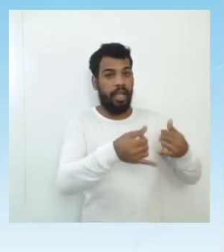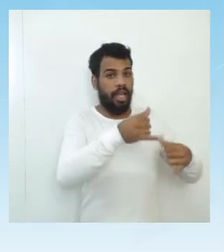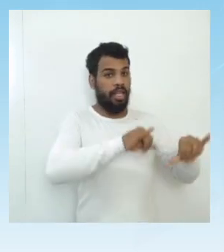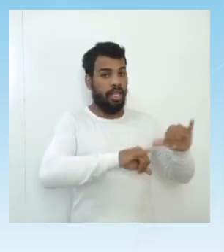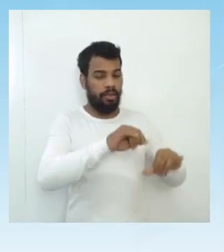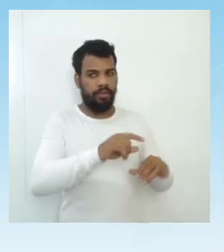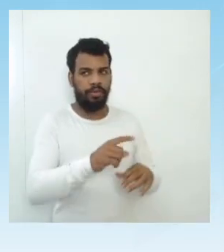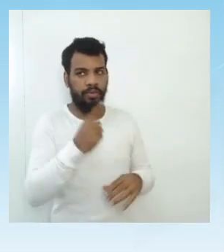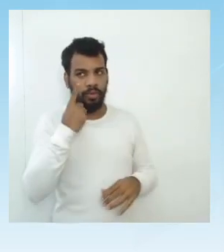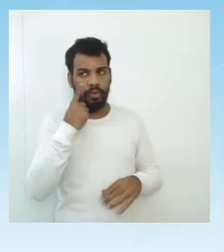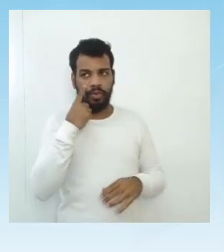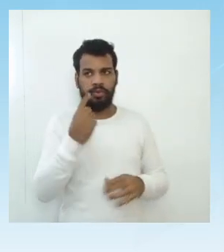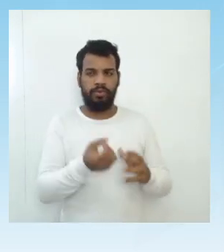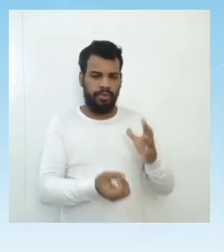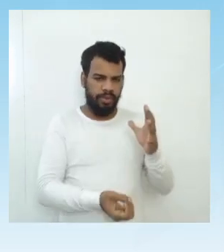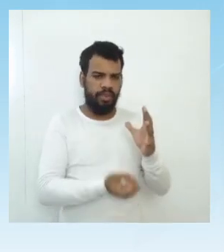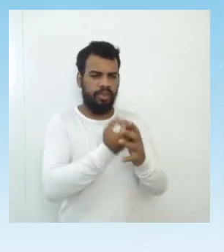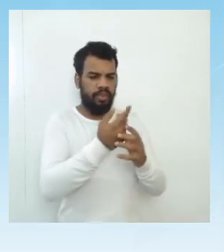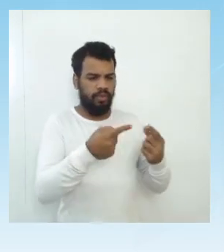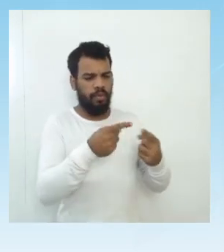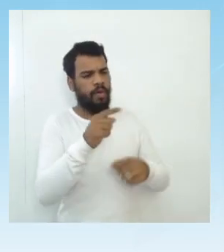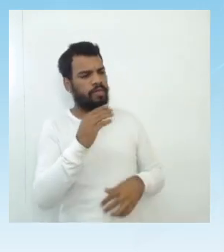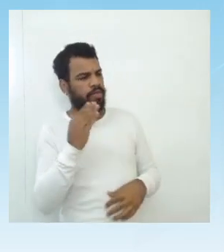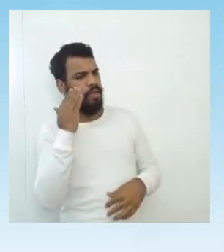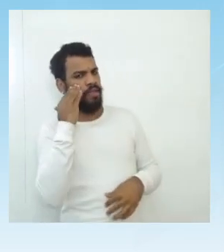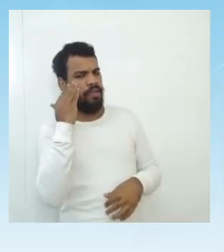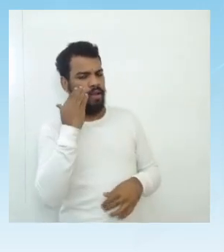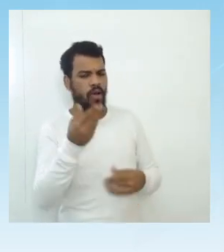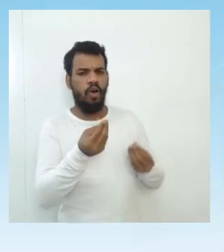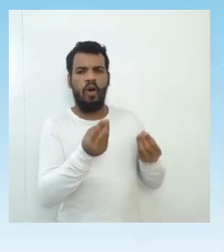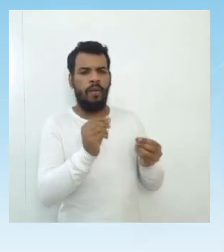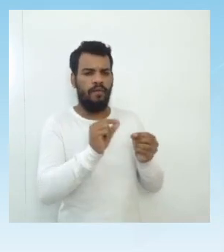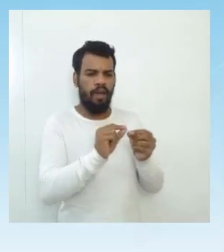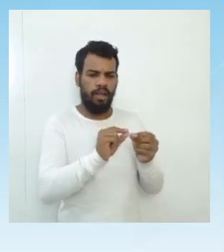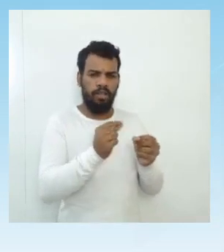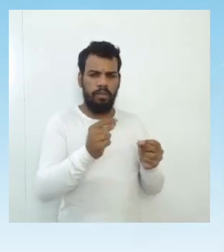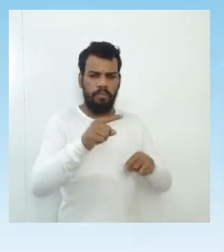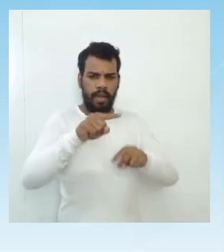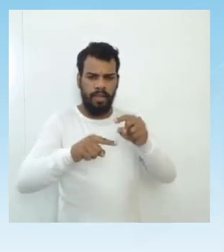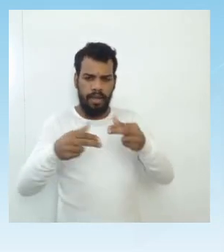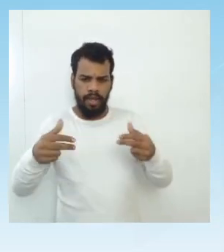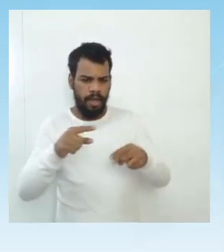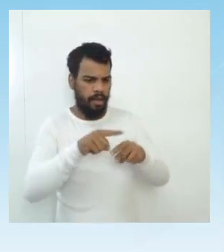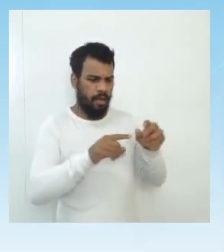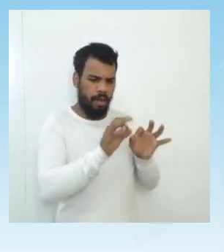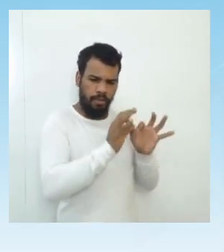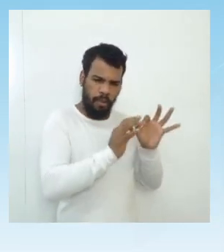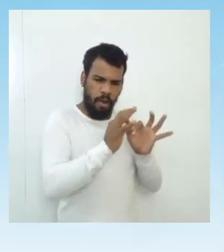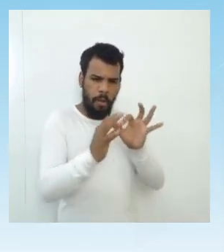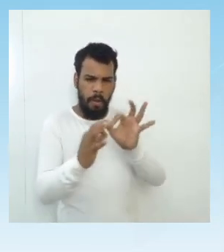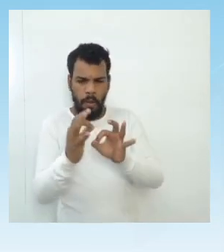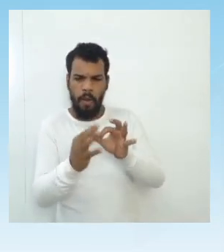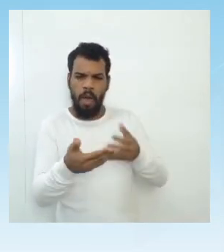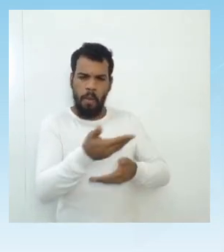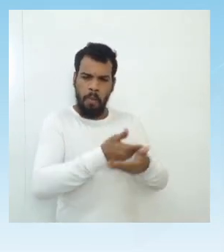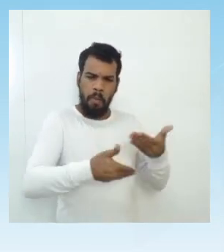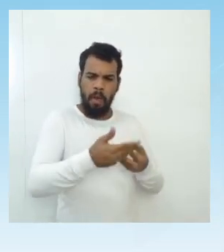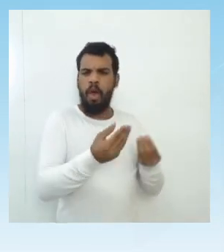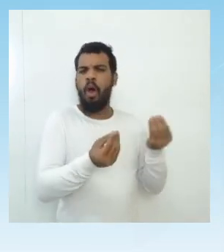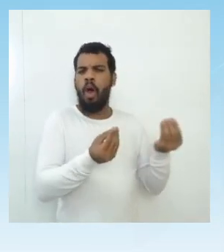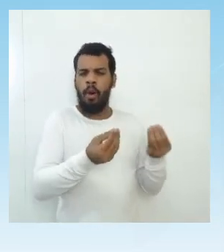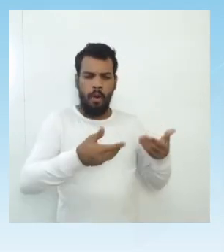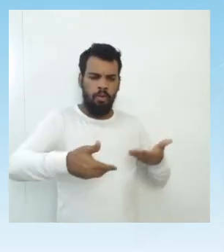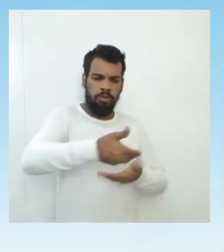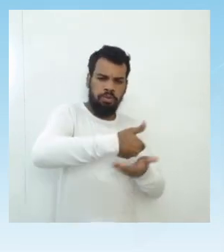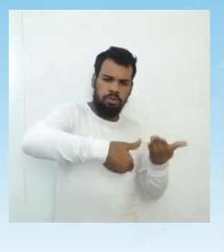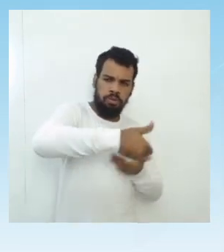criar ali modelos para entender as interações entre átomos e moléculas, ela vai ajudar